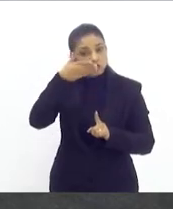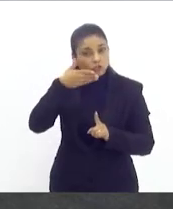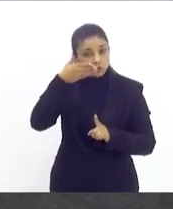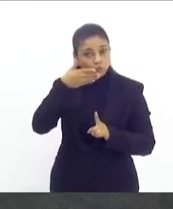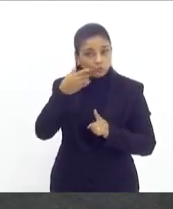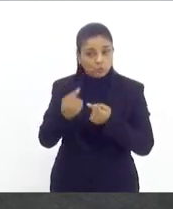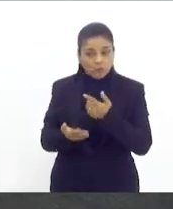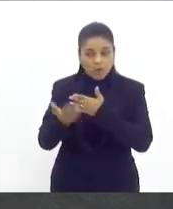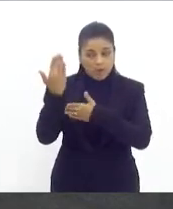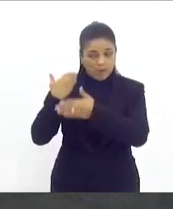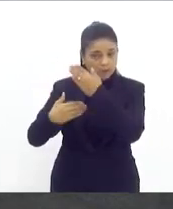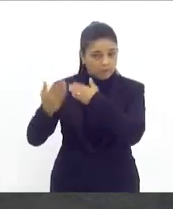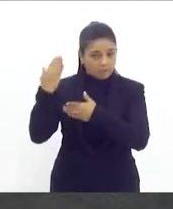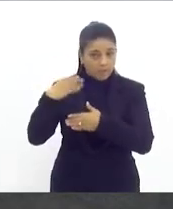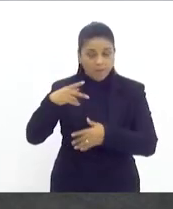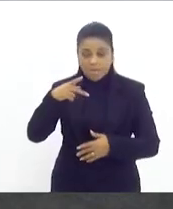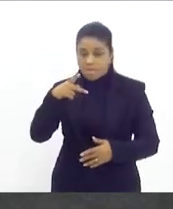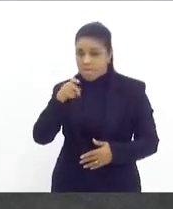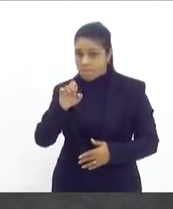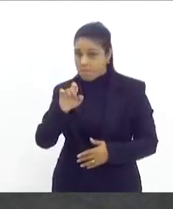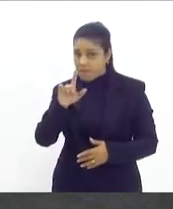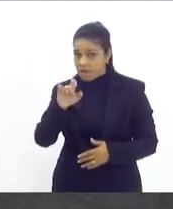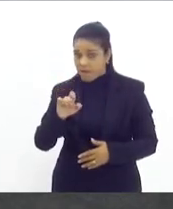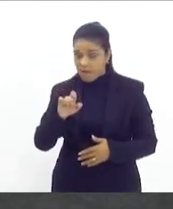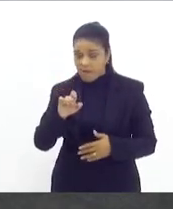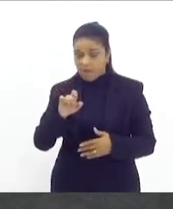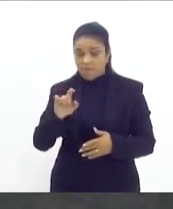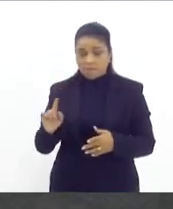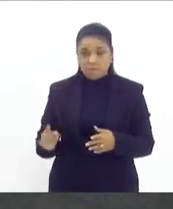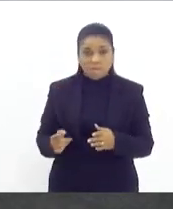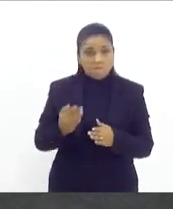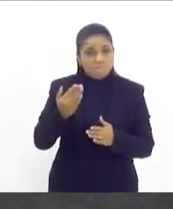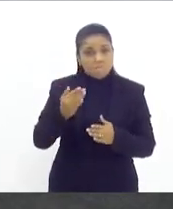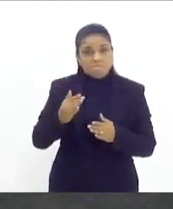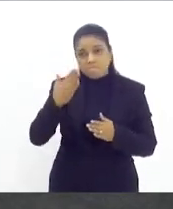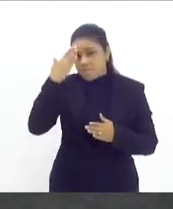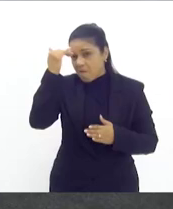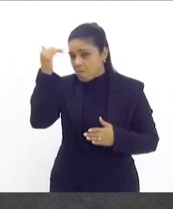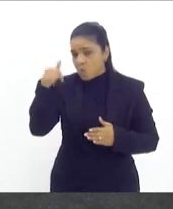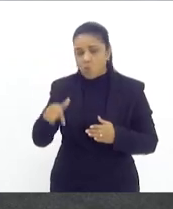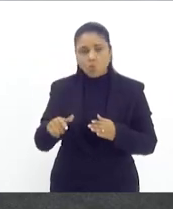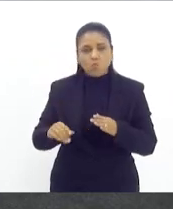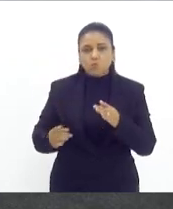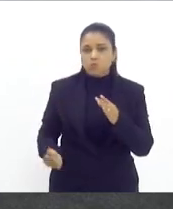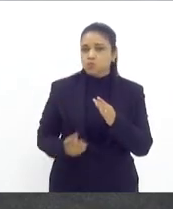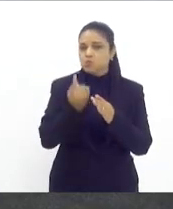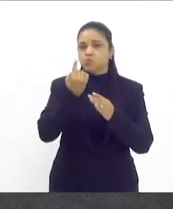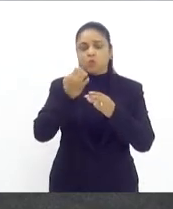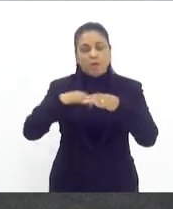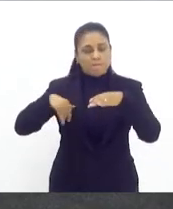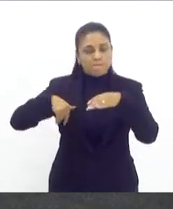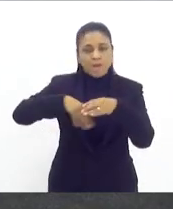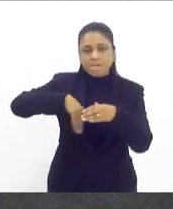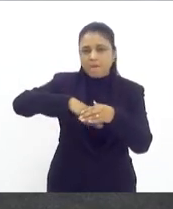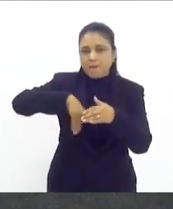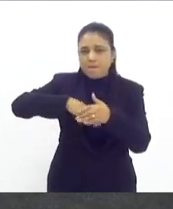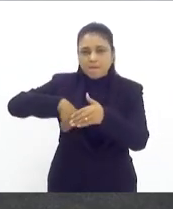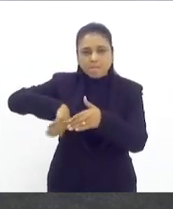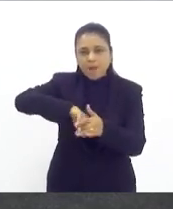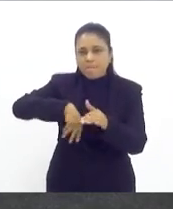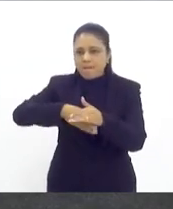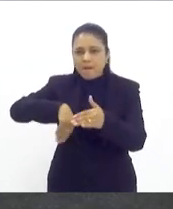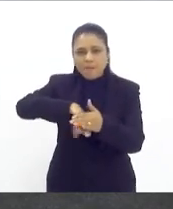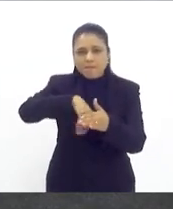Pelé, o maior jogador de futebol do mundo, o nome Mário Filho estava introduzido